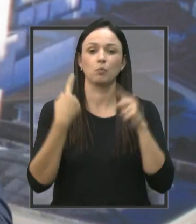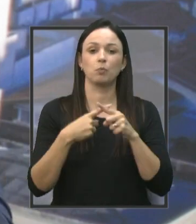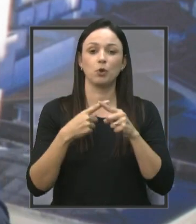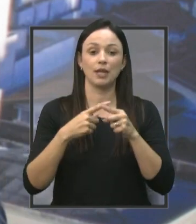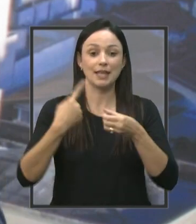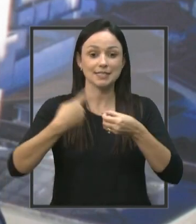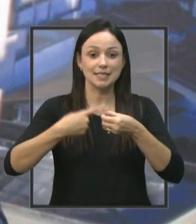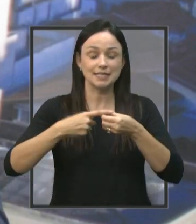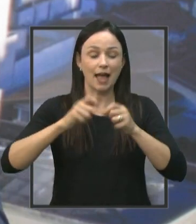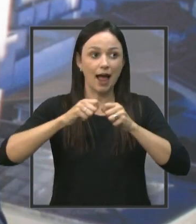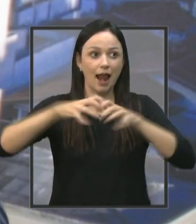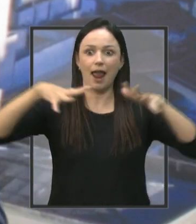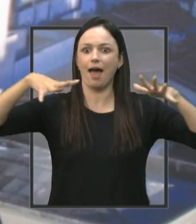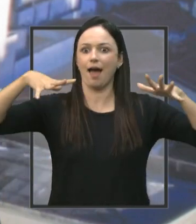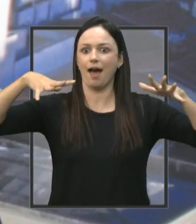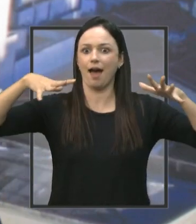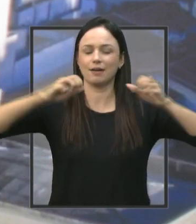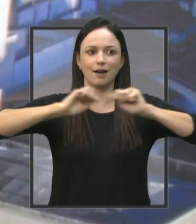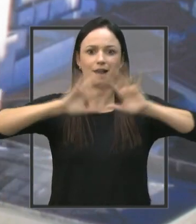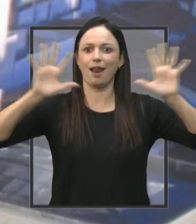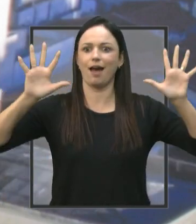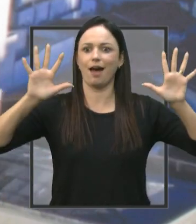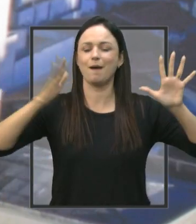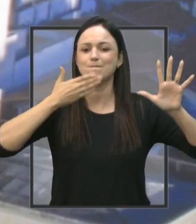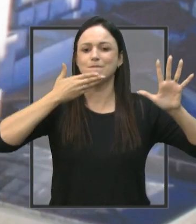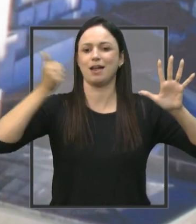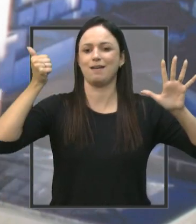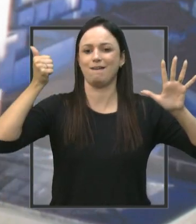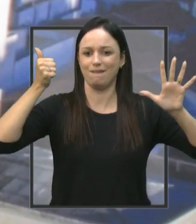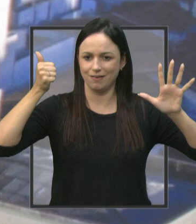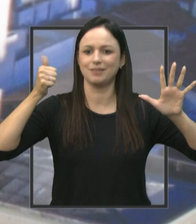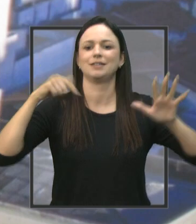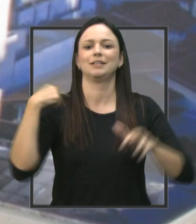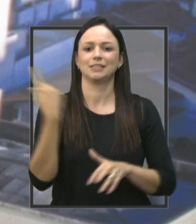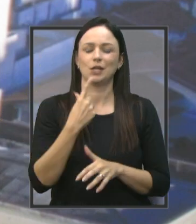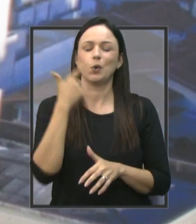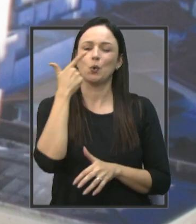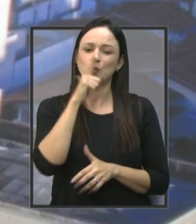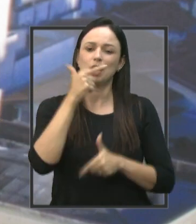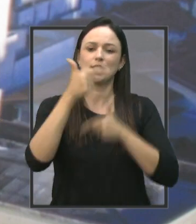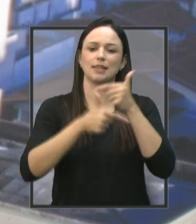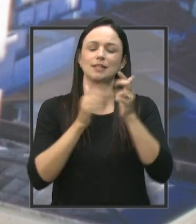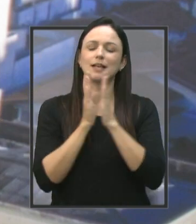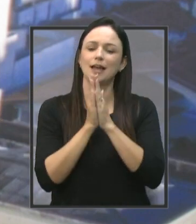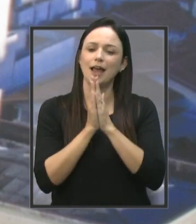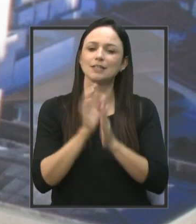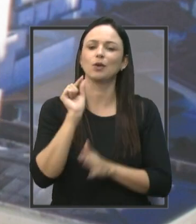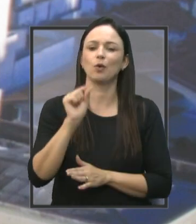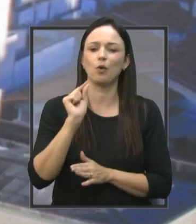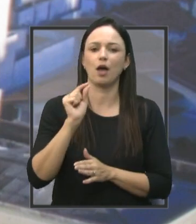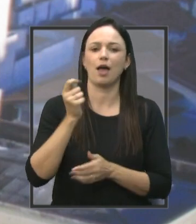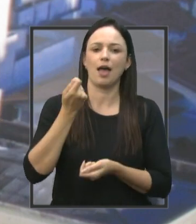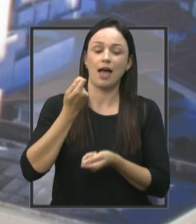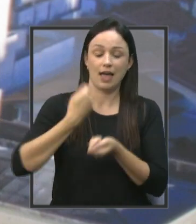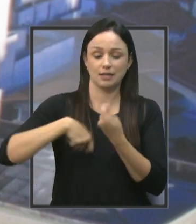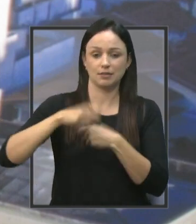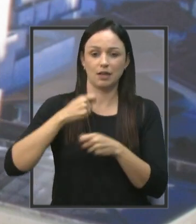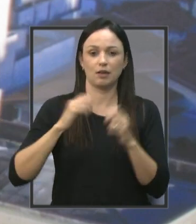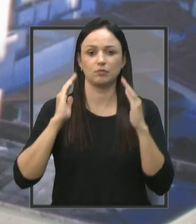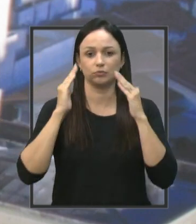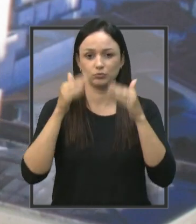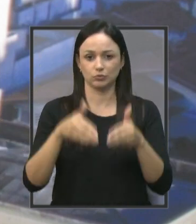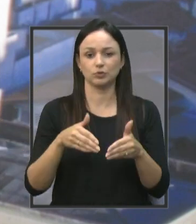mais clara, mais iluminada. E isso nós conseguimos graças ao trabalho de uma administração voltada